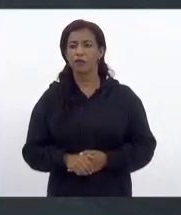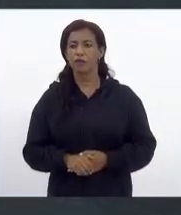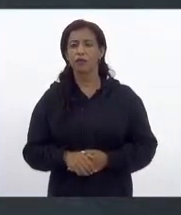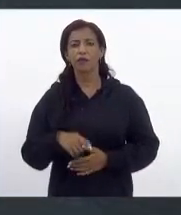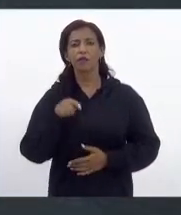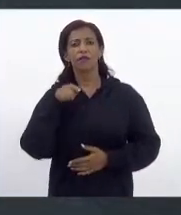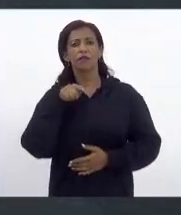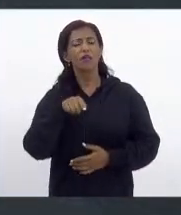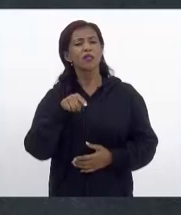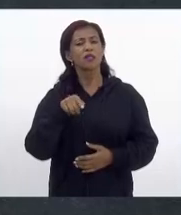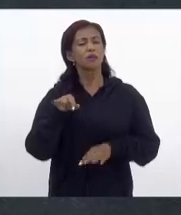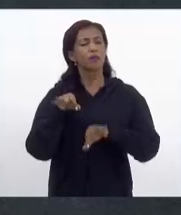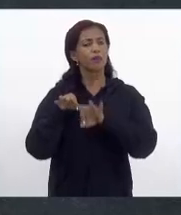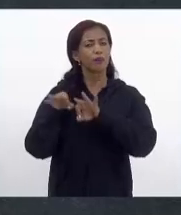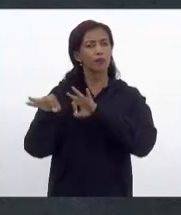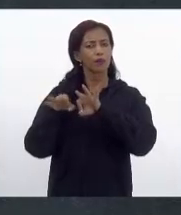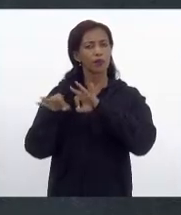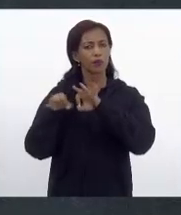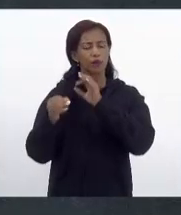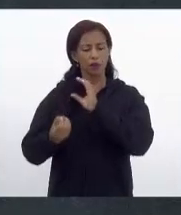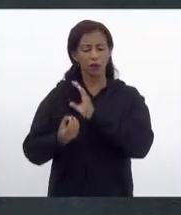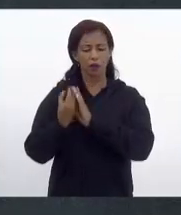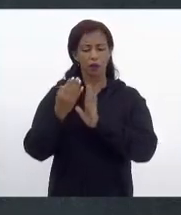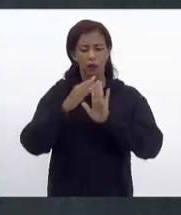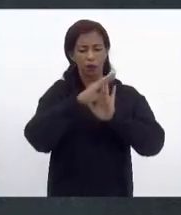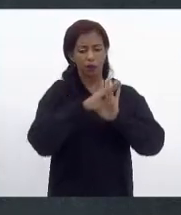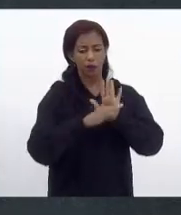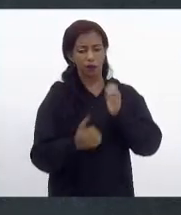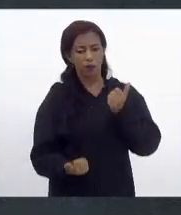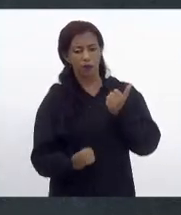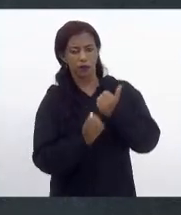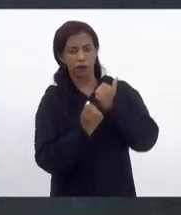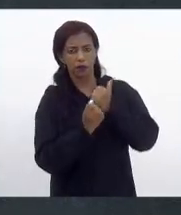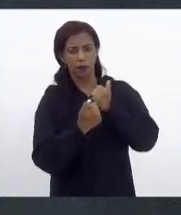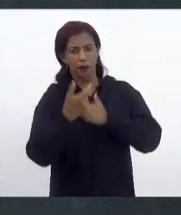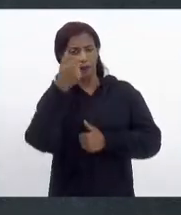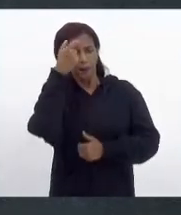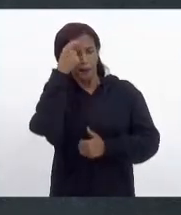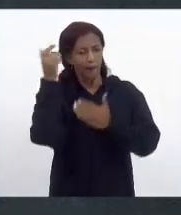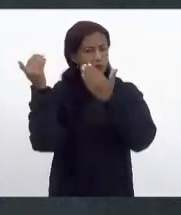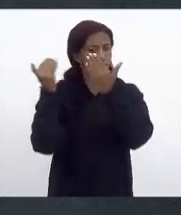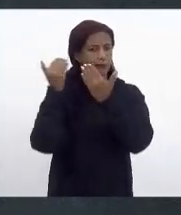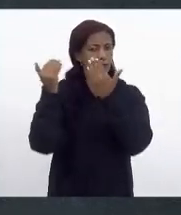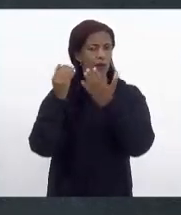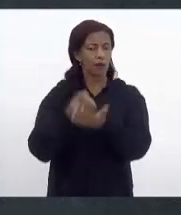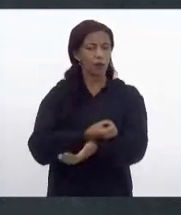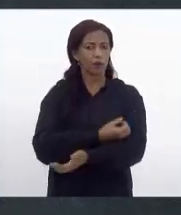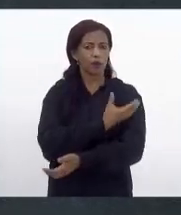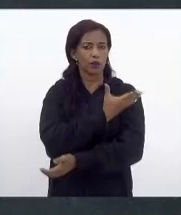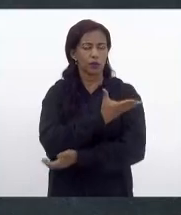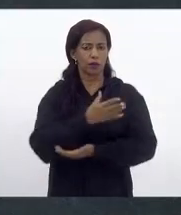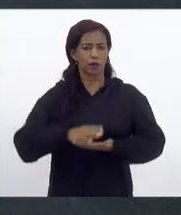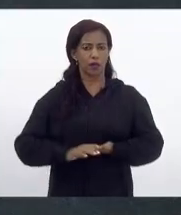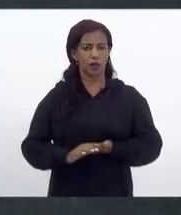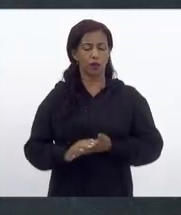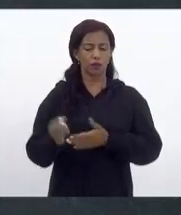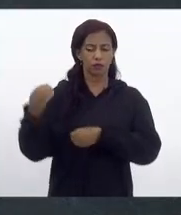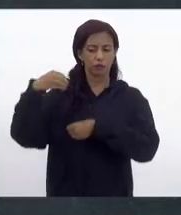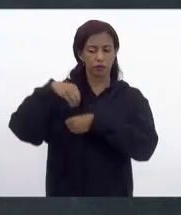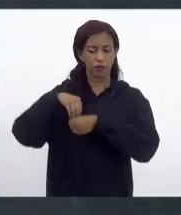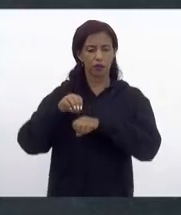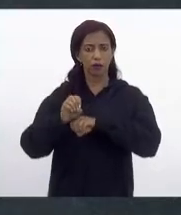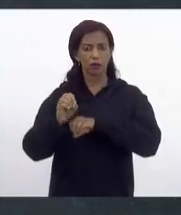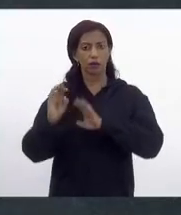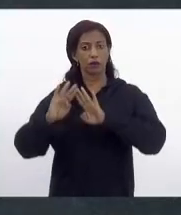Esse projeto, que cria o programa de apoio psico-socio-emocional nos estabelecimentos de ensino da